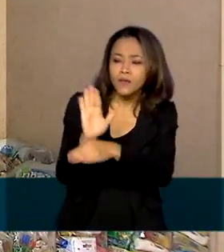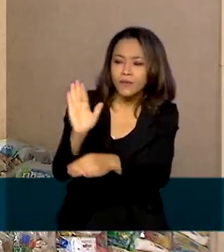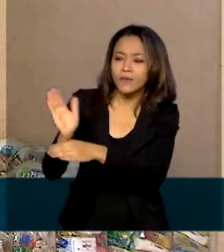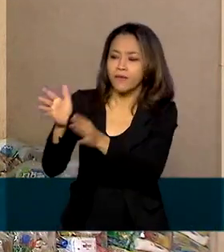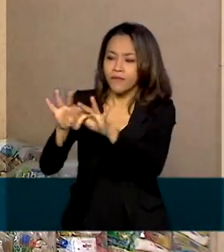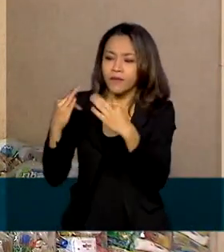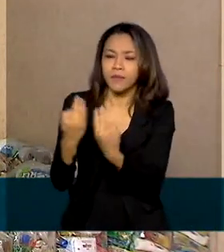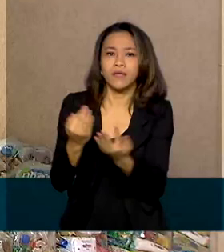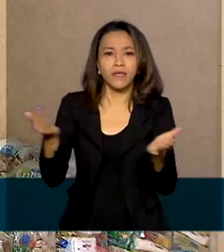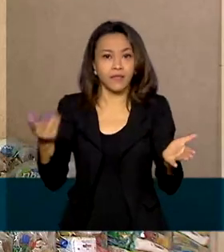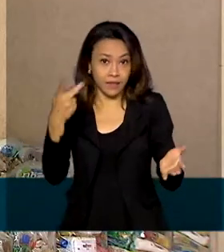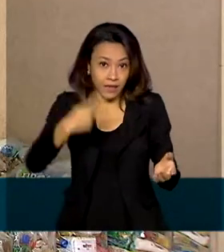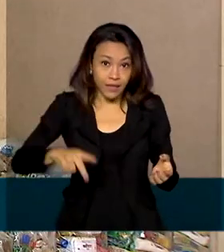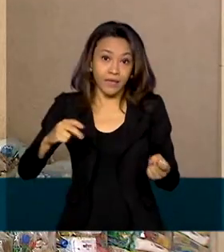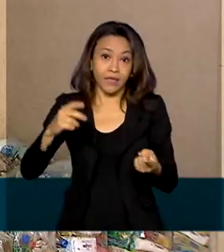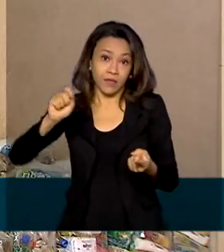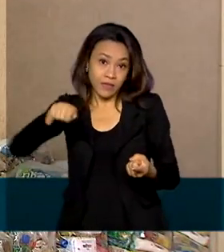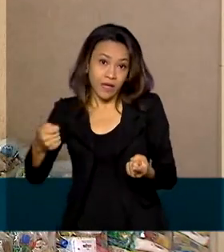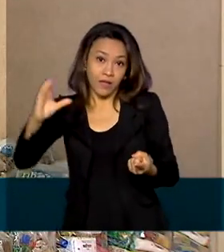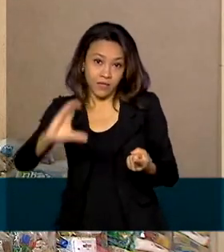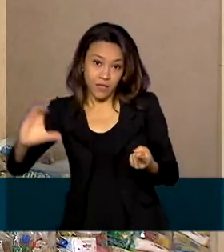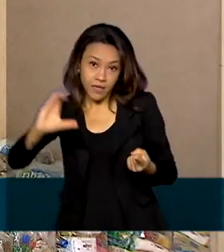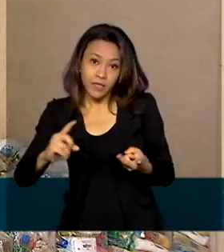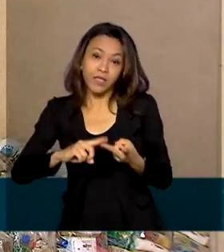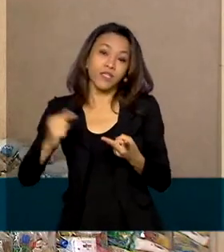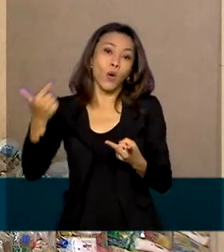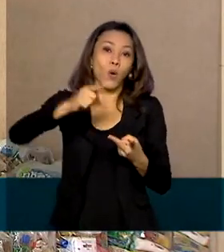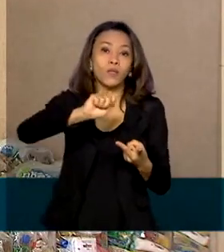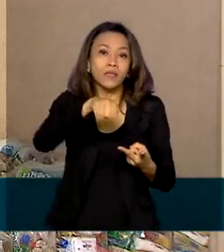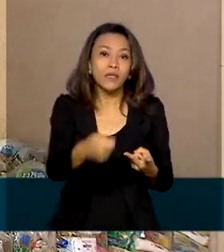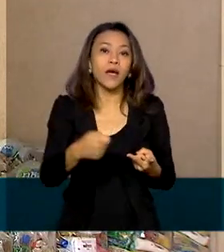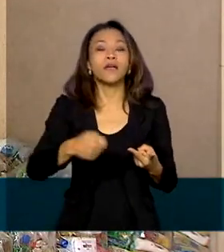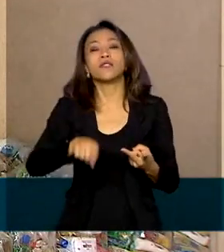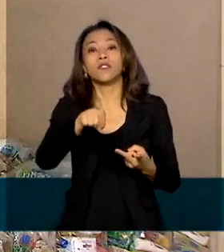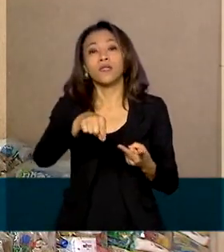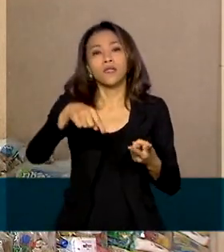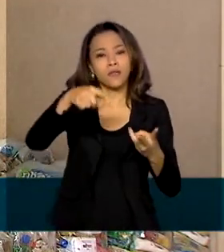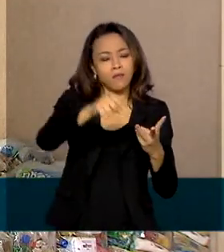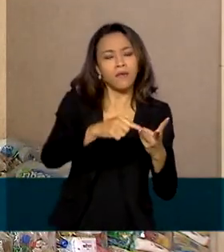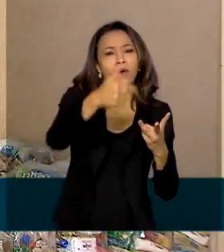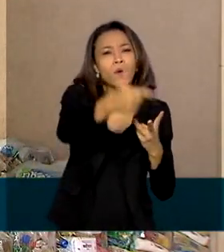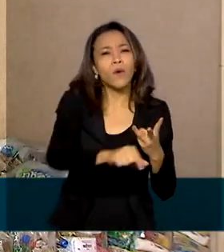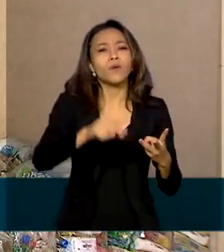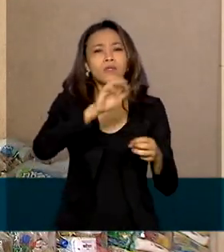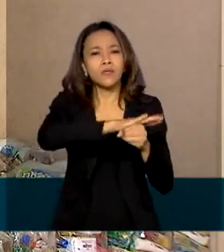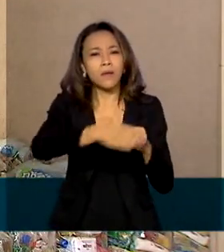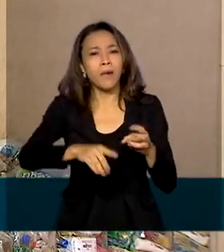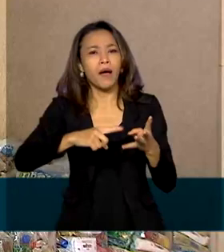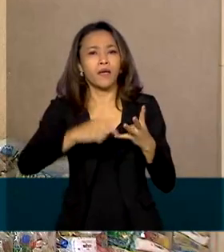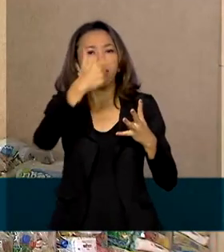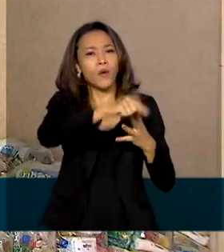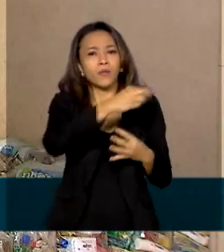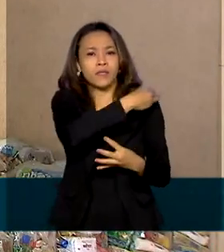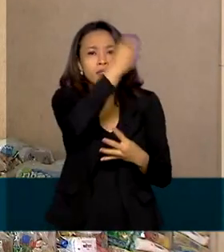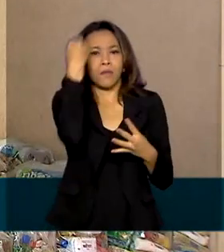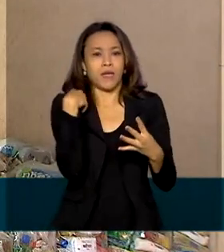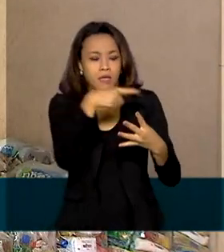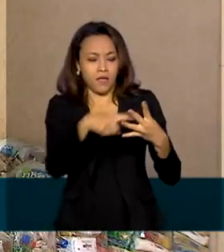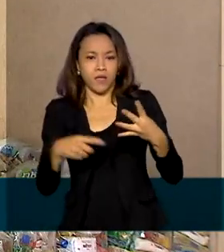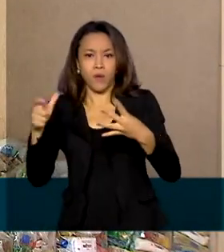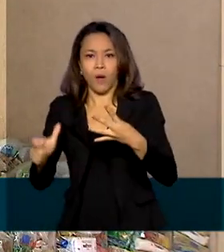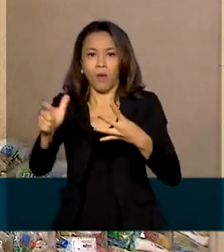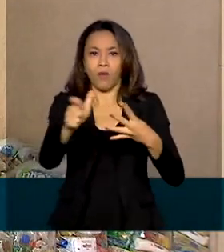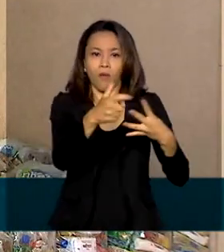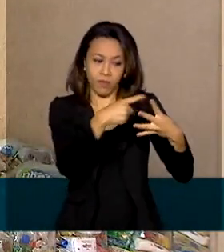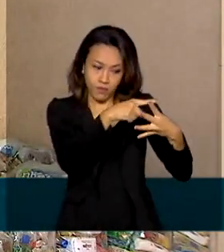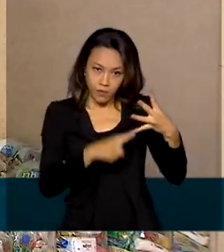carentes aqui de Ceilândia e outras cidades como o Sol Nascente, Samambaia e Santa Maria. A prioridade do projeto